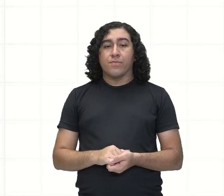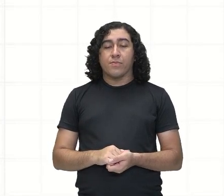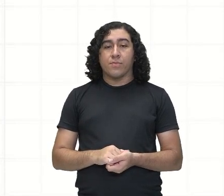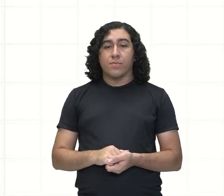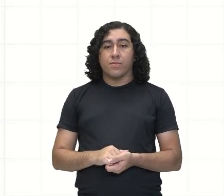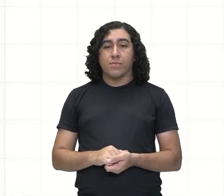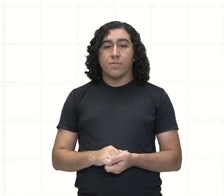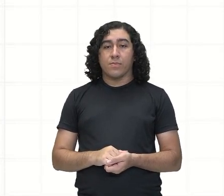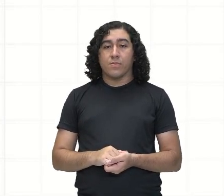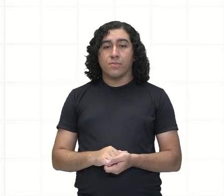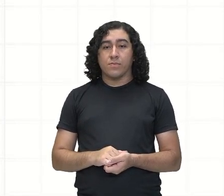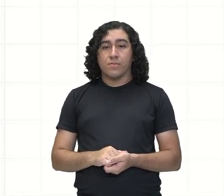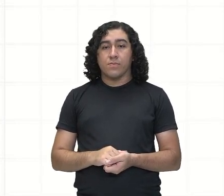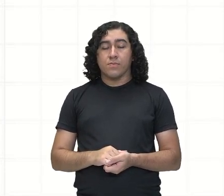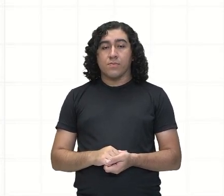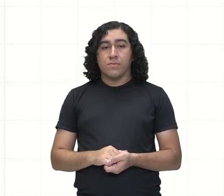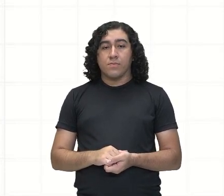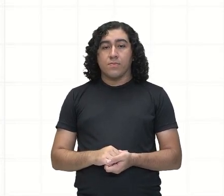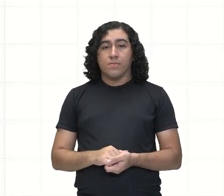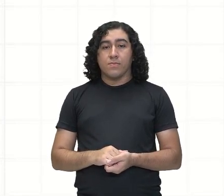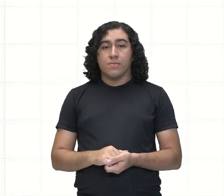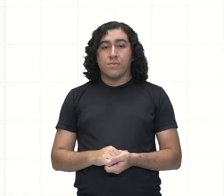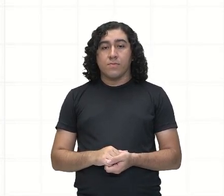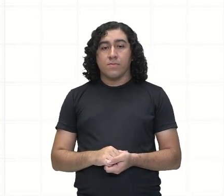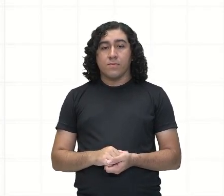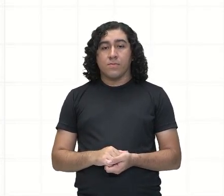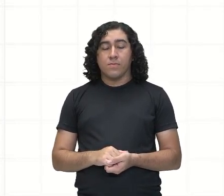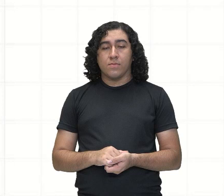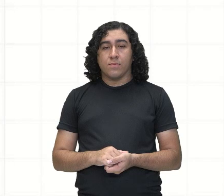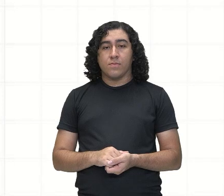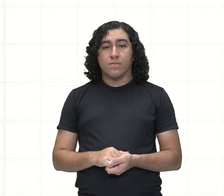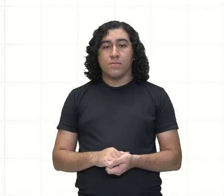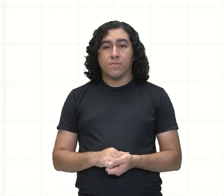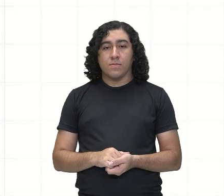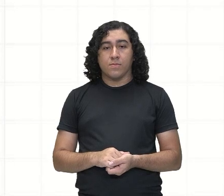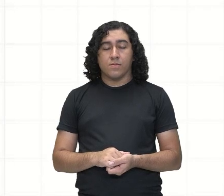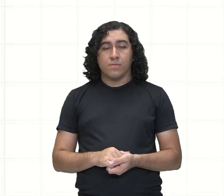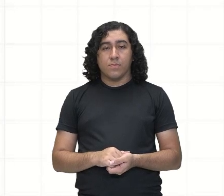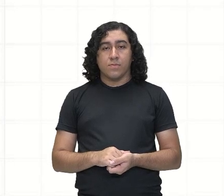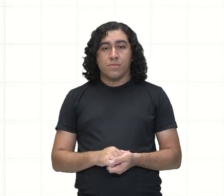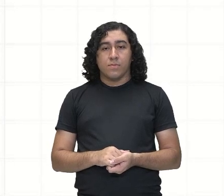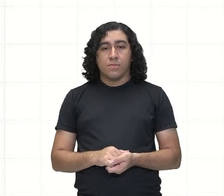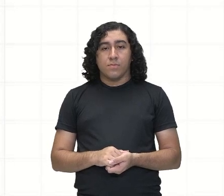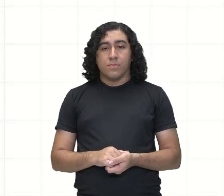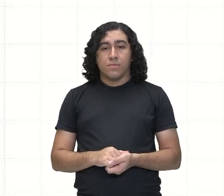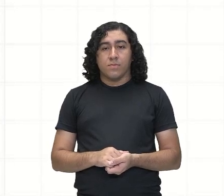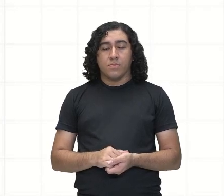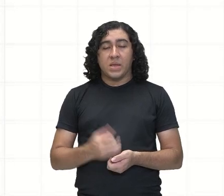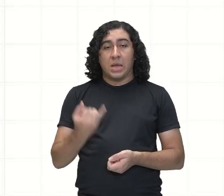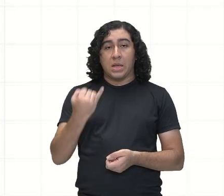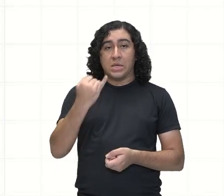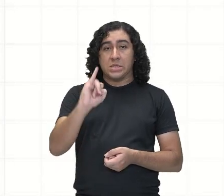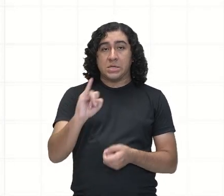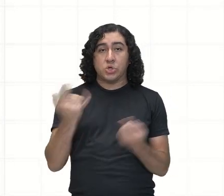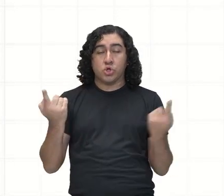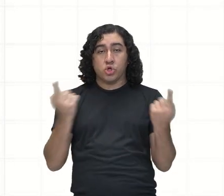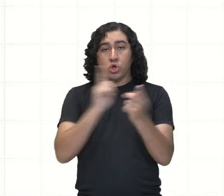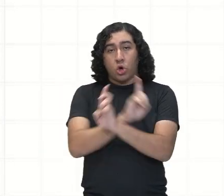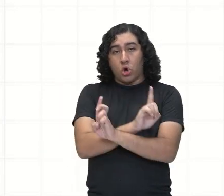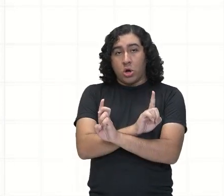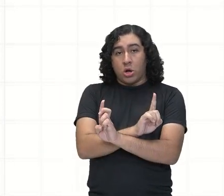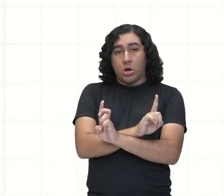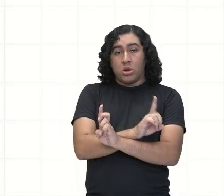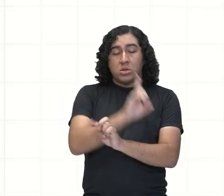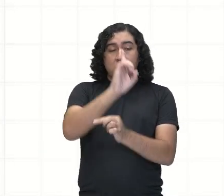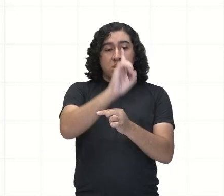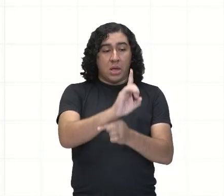Que... Se nós colocarmos o D pro outro lado, nós temos aqui C. Esse D tava dividindo,